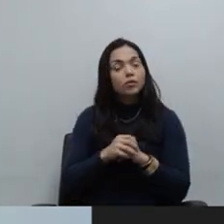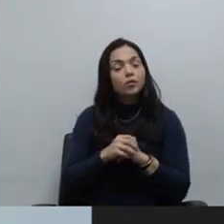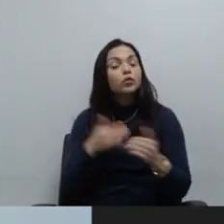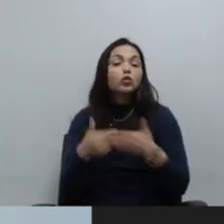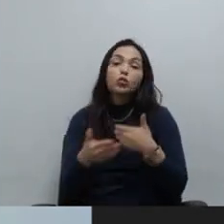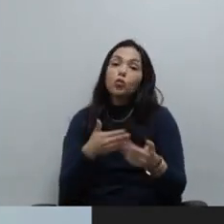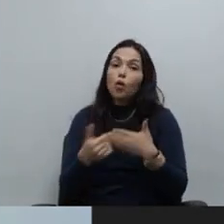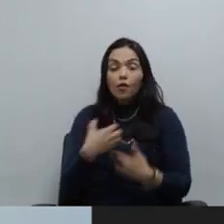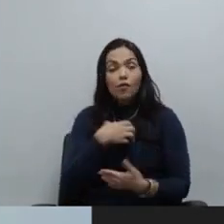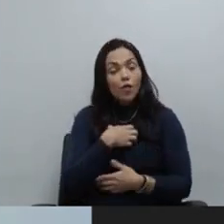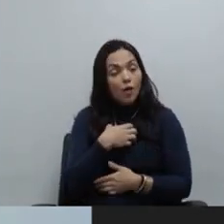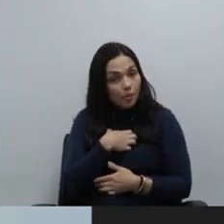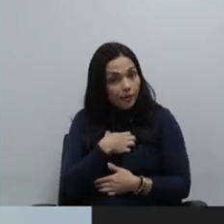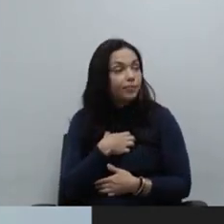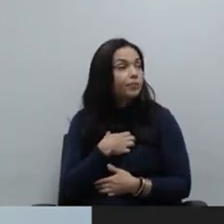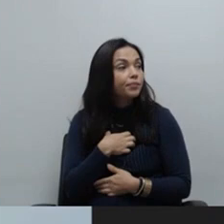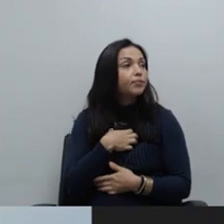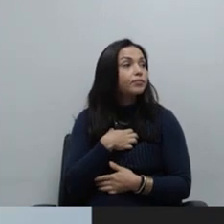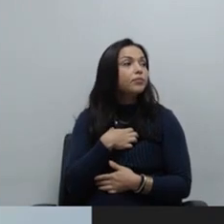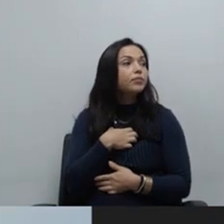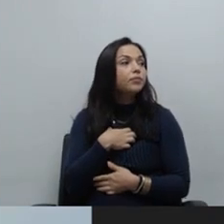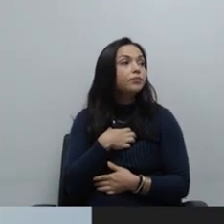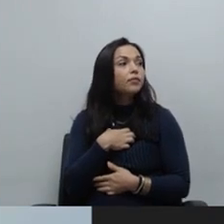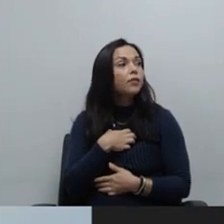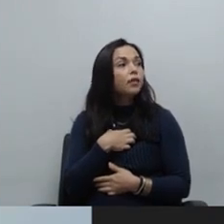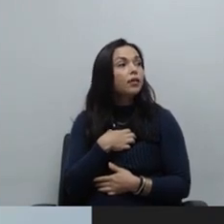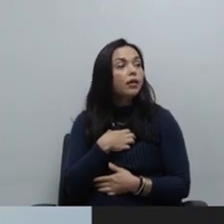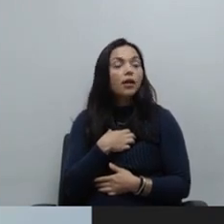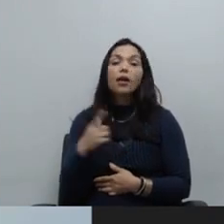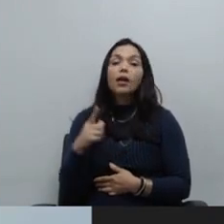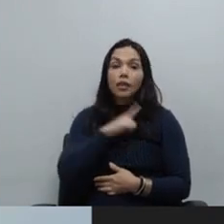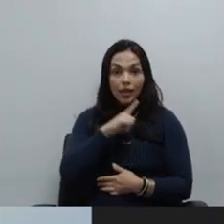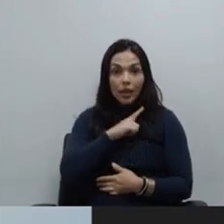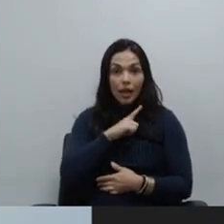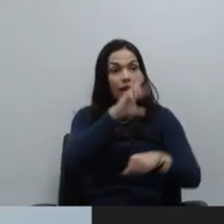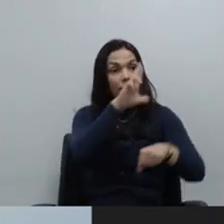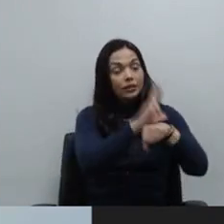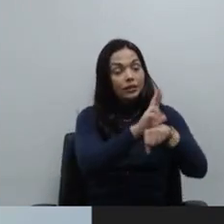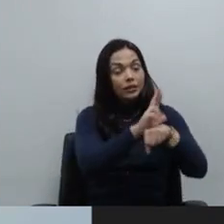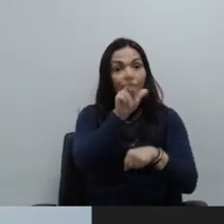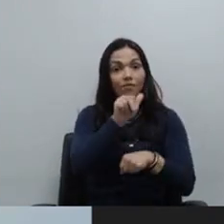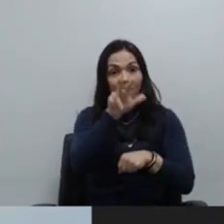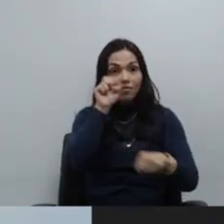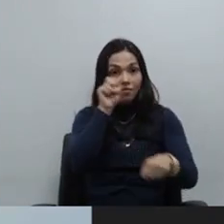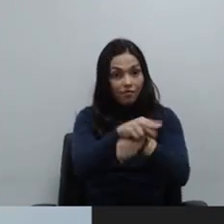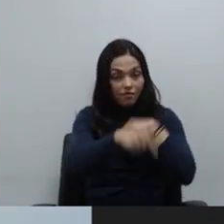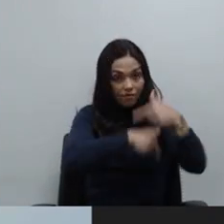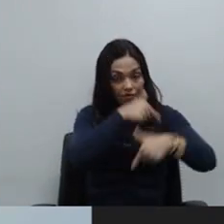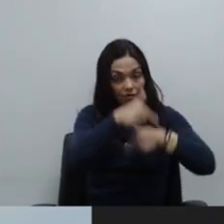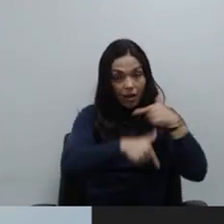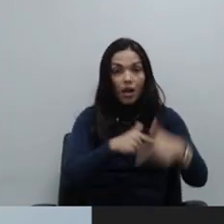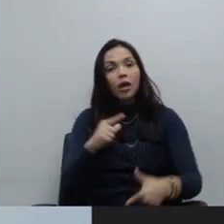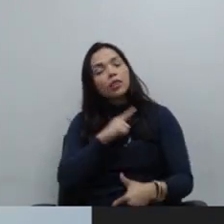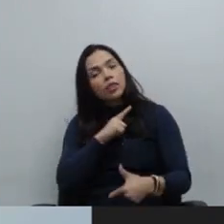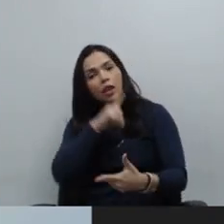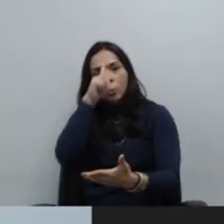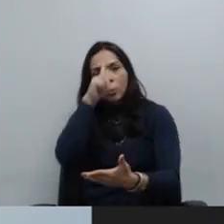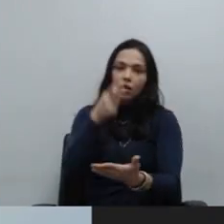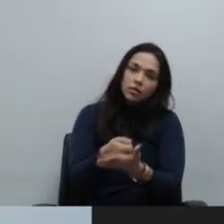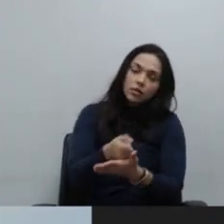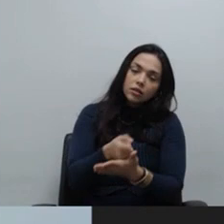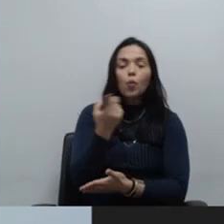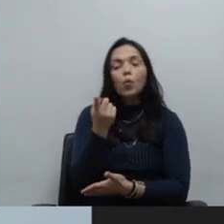modo, presidente, tendo uma reserva de vagas ou não, havendo ou não essa decisão de mérito,